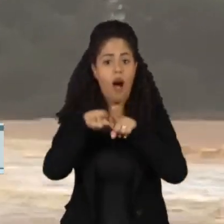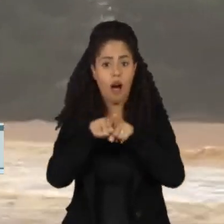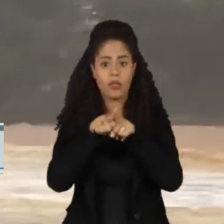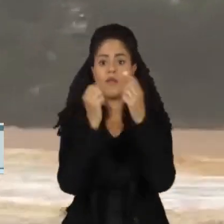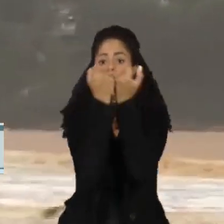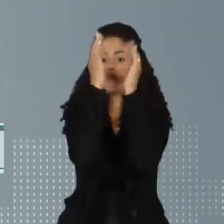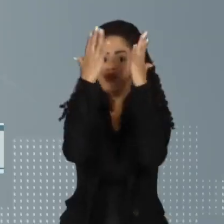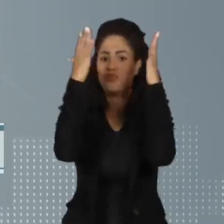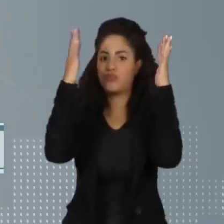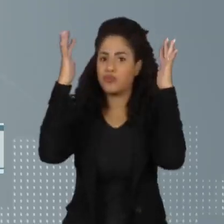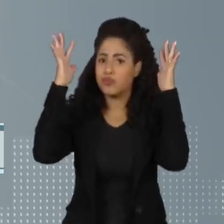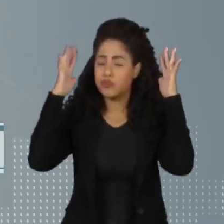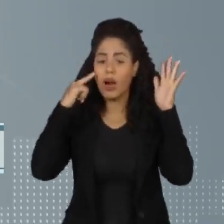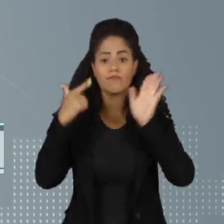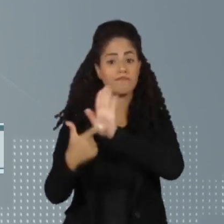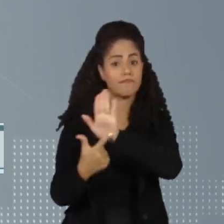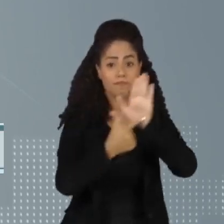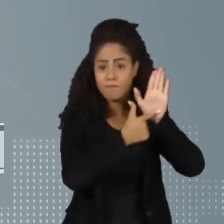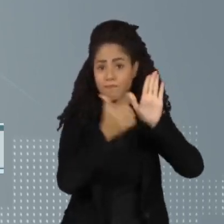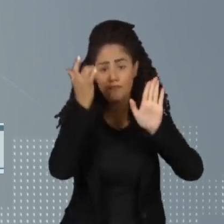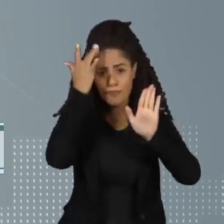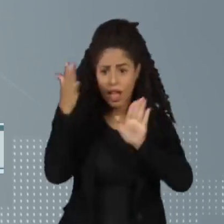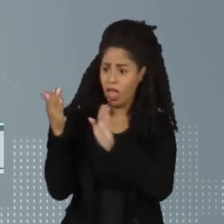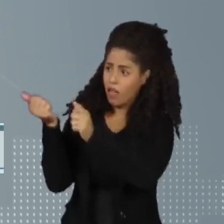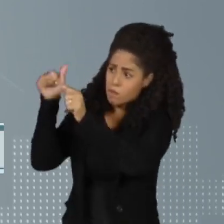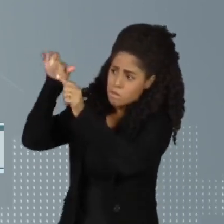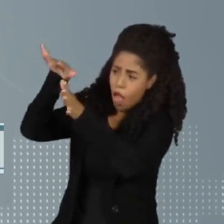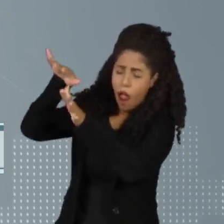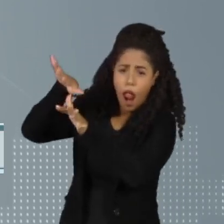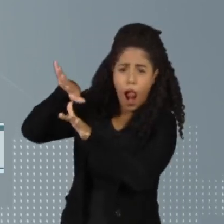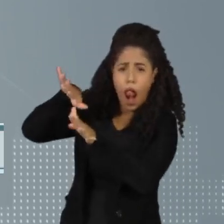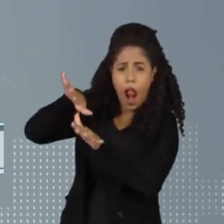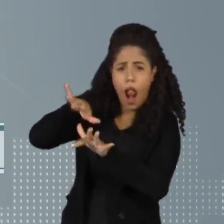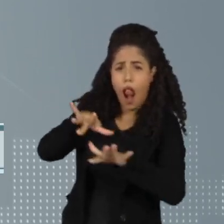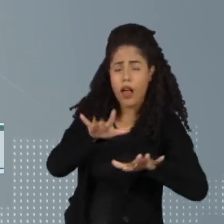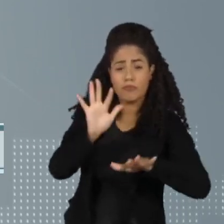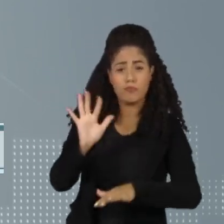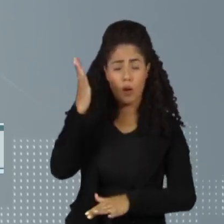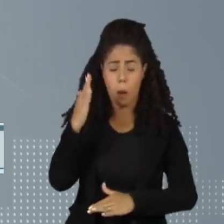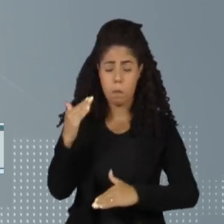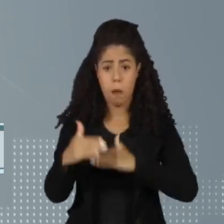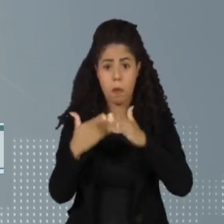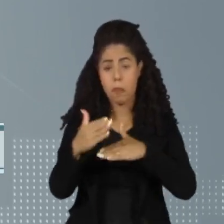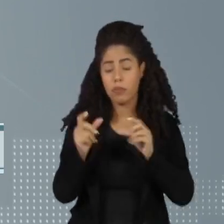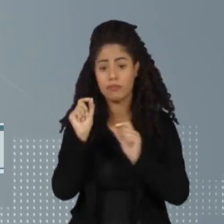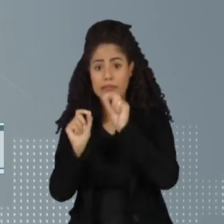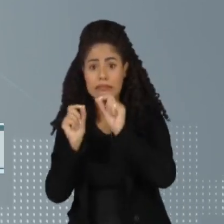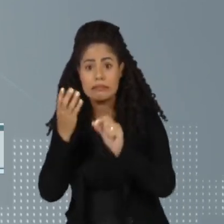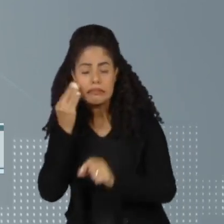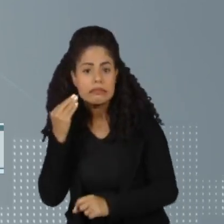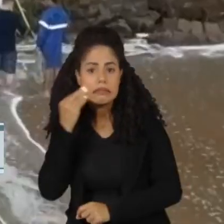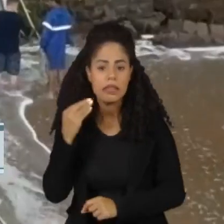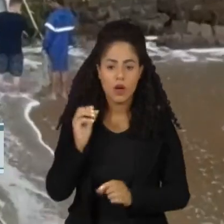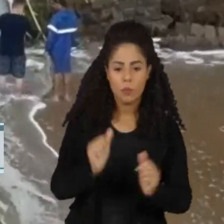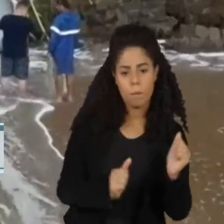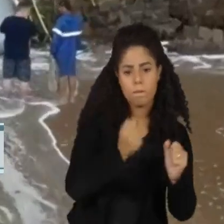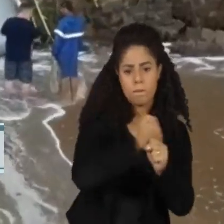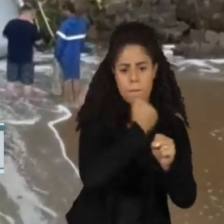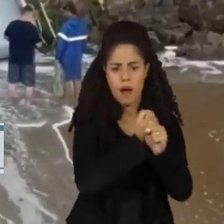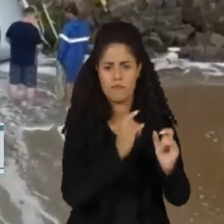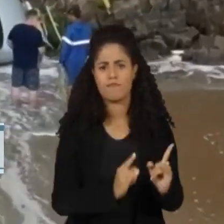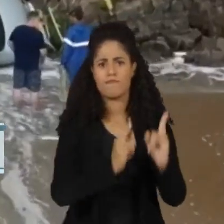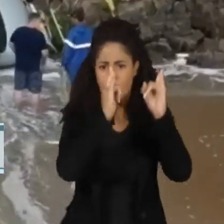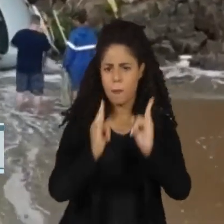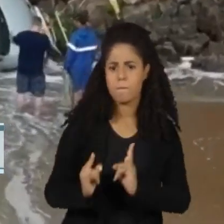vegetação nativa, facilitam o deslizamento de terra. Com o avanço da especulação imobiliária, está criada a